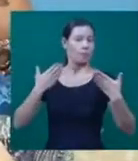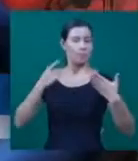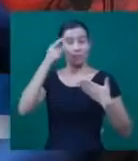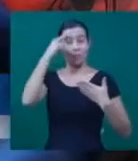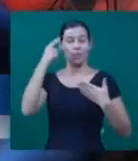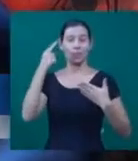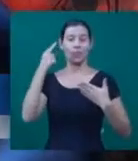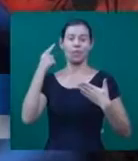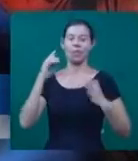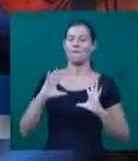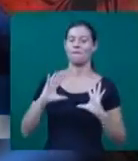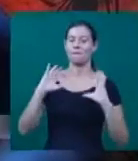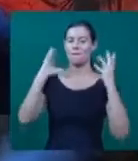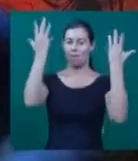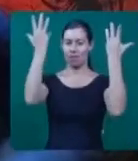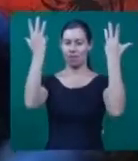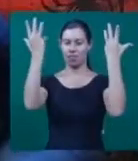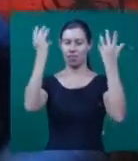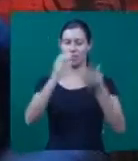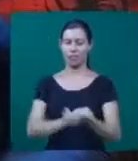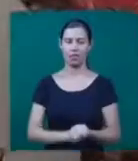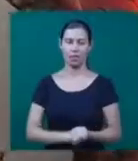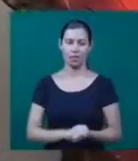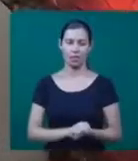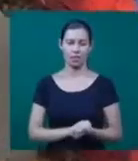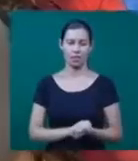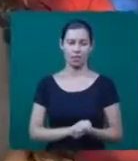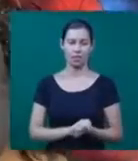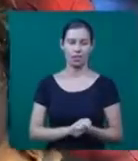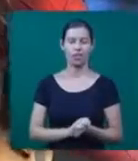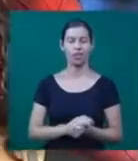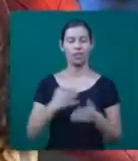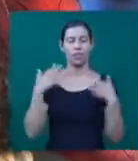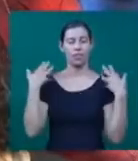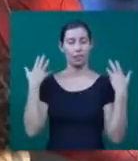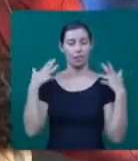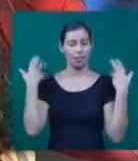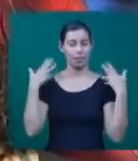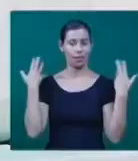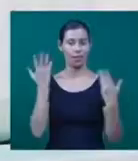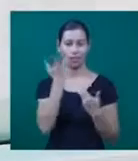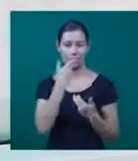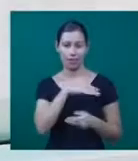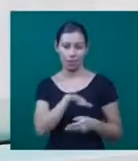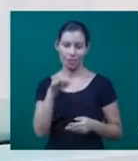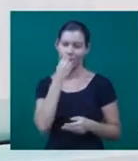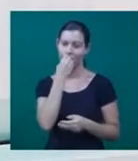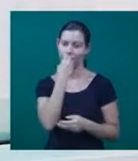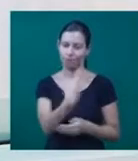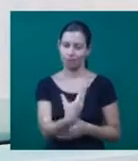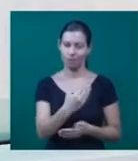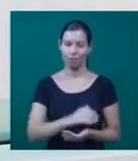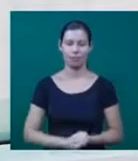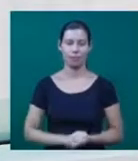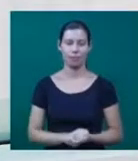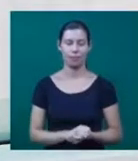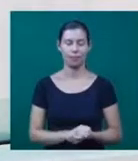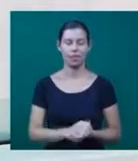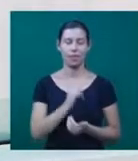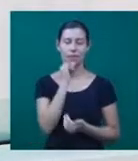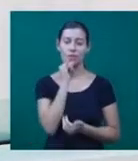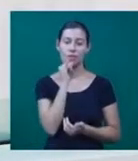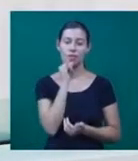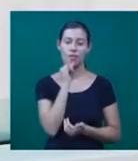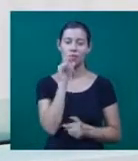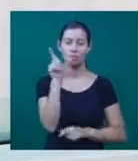ele uma festa. Eu acho que alegrar a criança é sempre bem-vindo. Belos exemplos aí que nós vimos na reportagem e